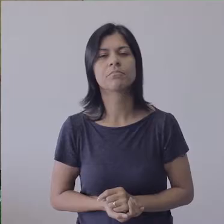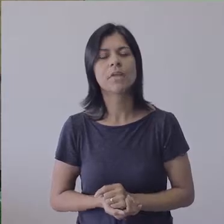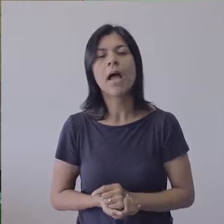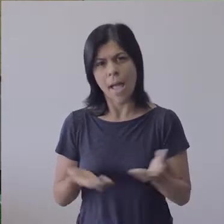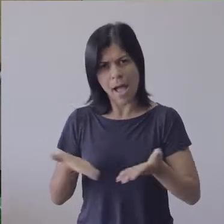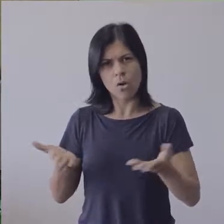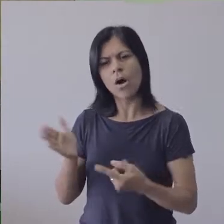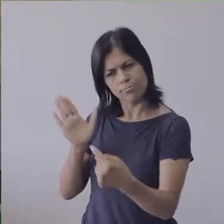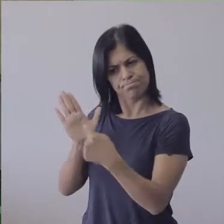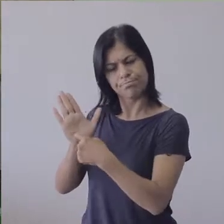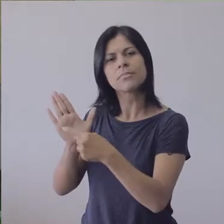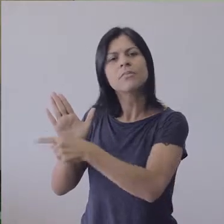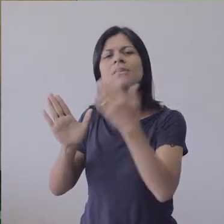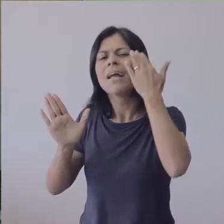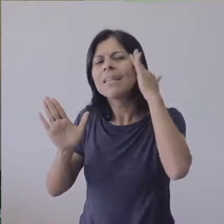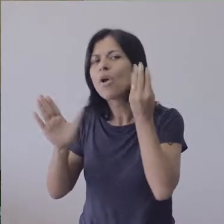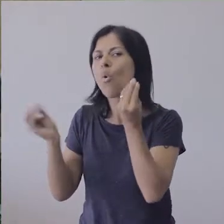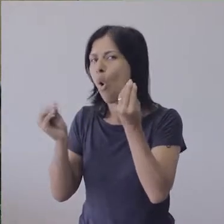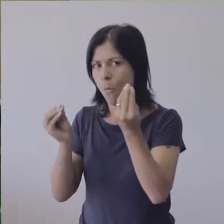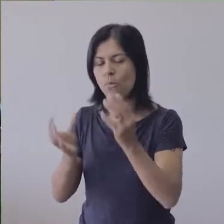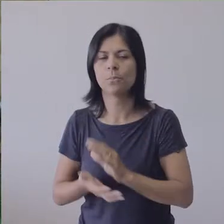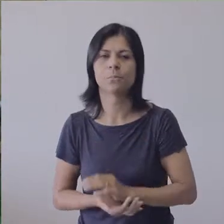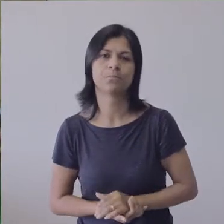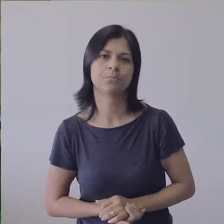alerta para entender melhor como isso funciona.